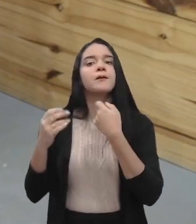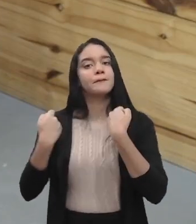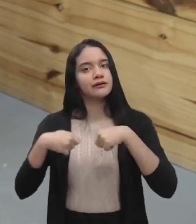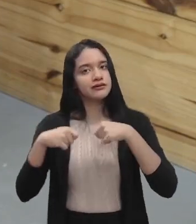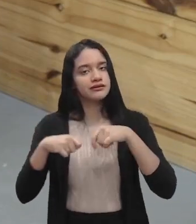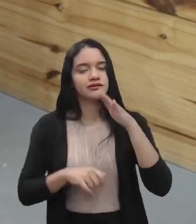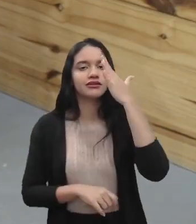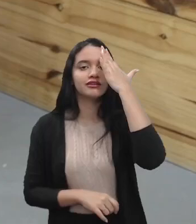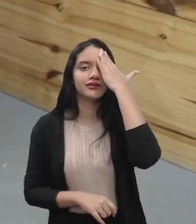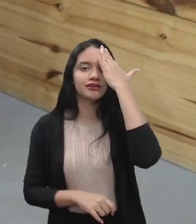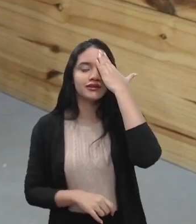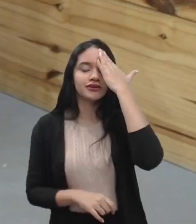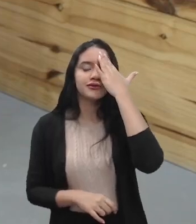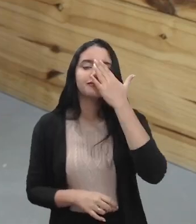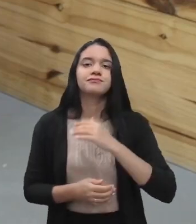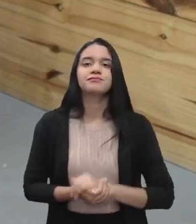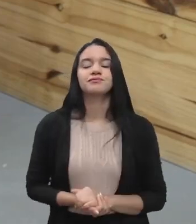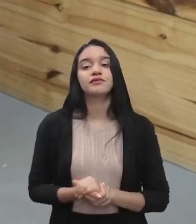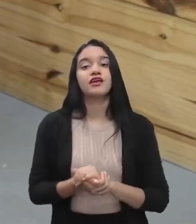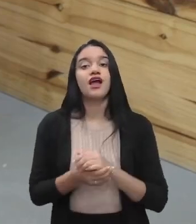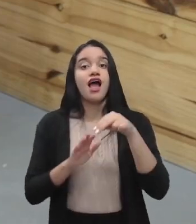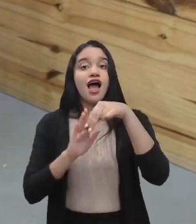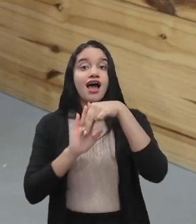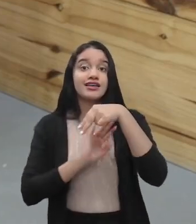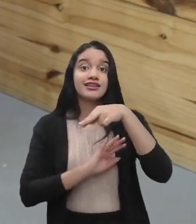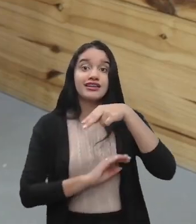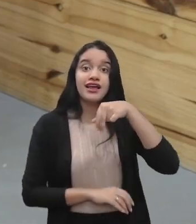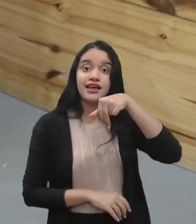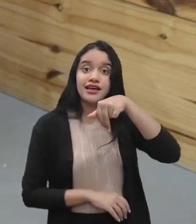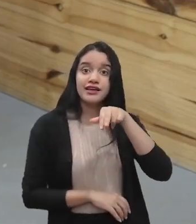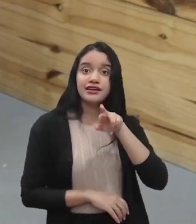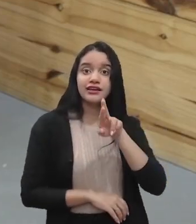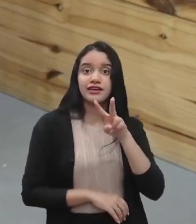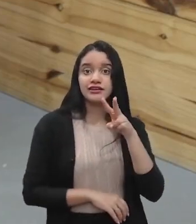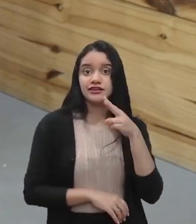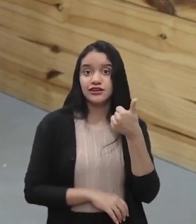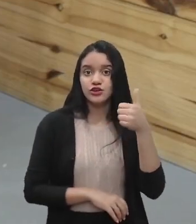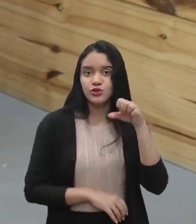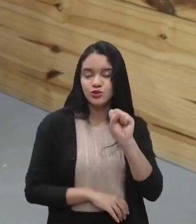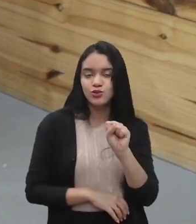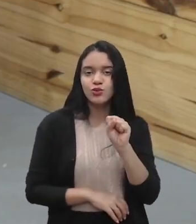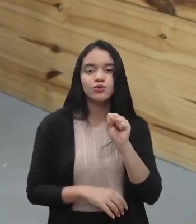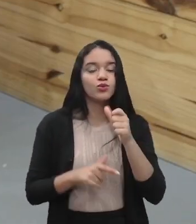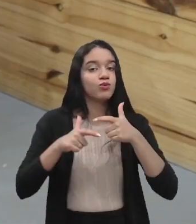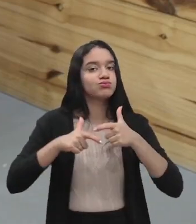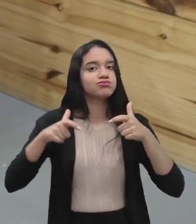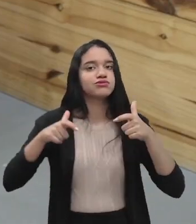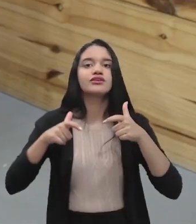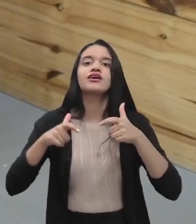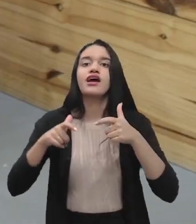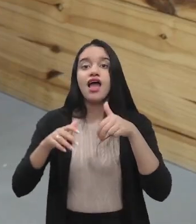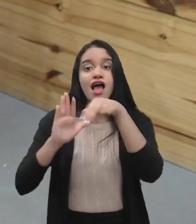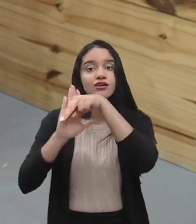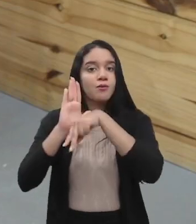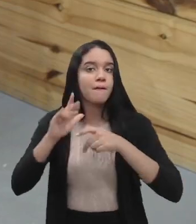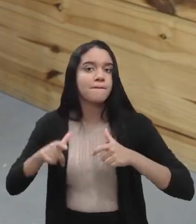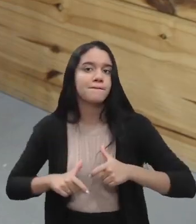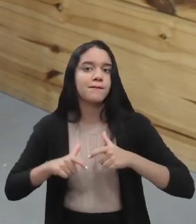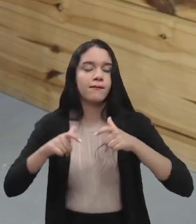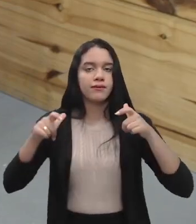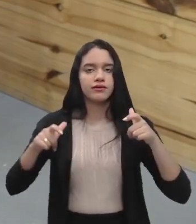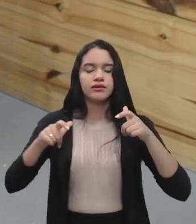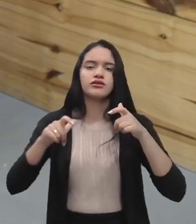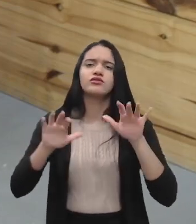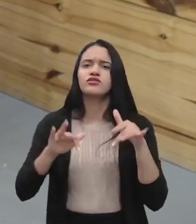maiores. Se não for a maior norma que tem dessas 36 vigentes. E aí assim, não quer dizer que a gente